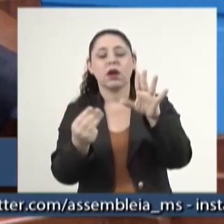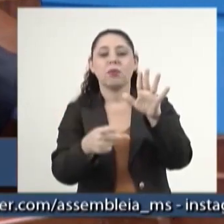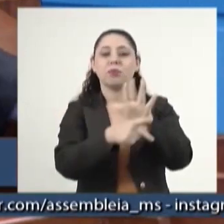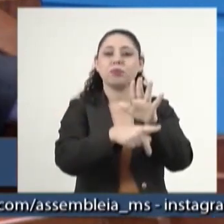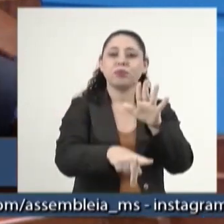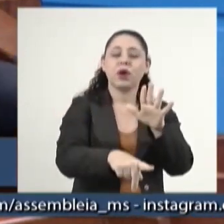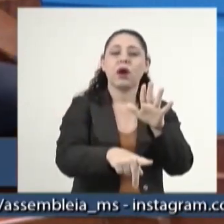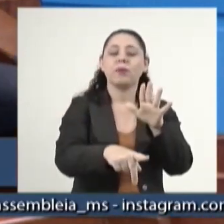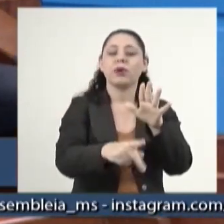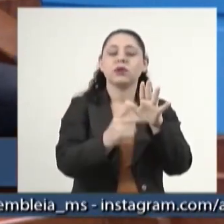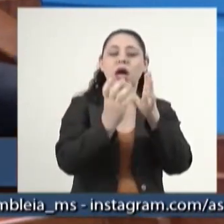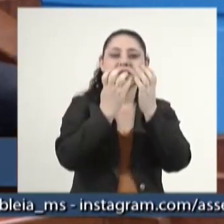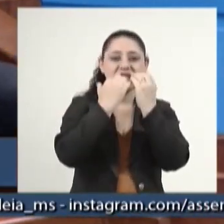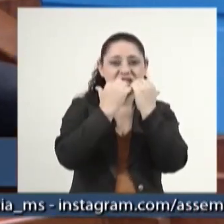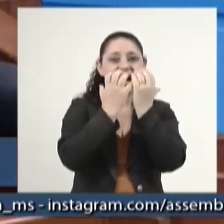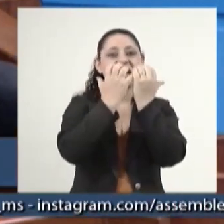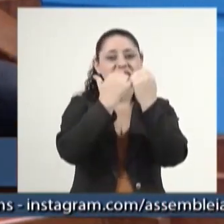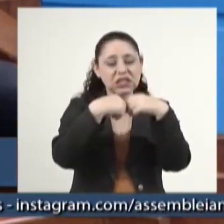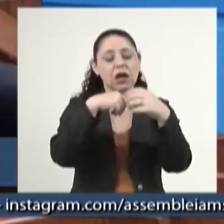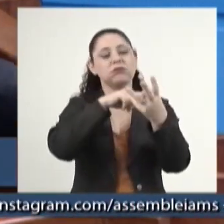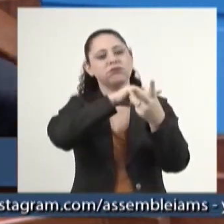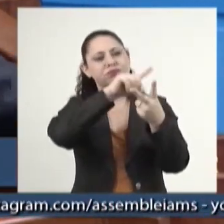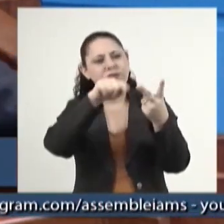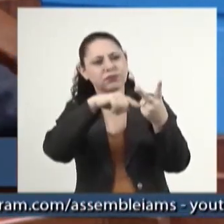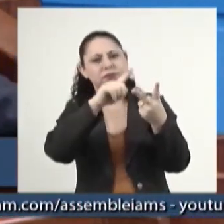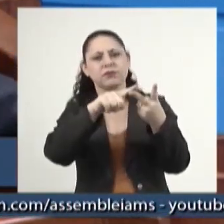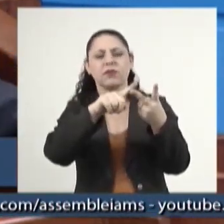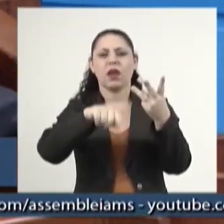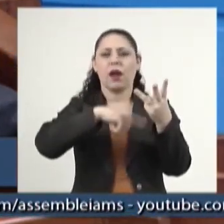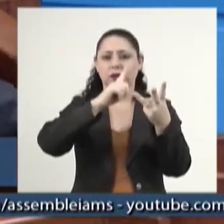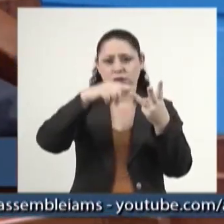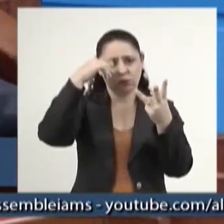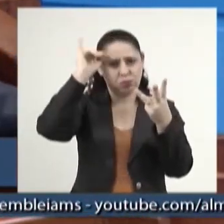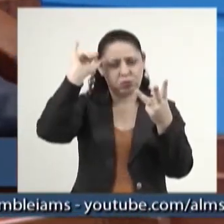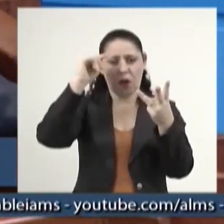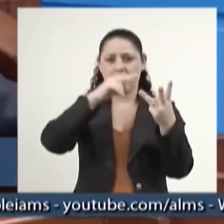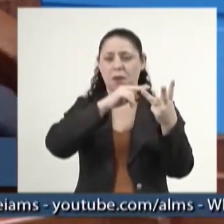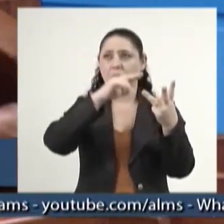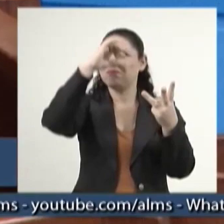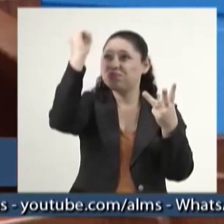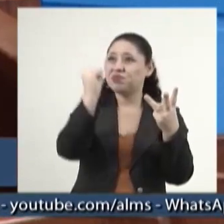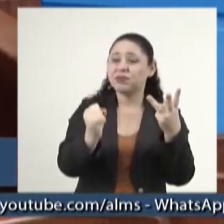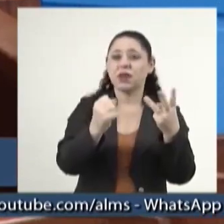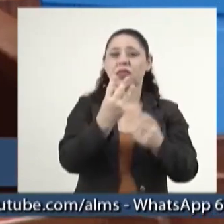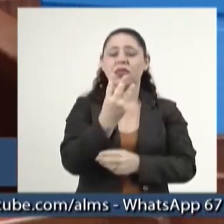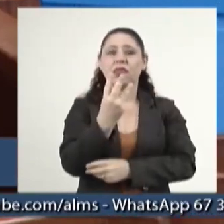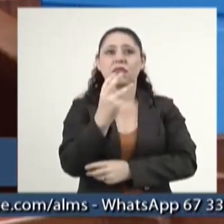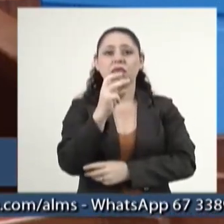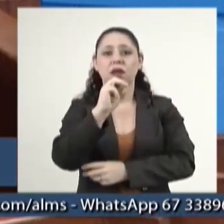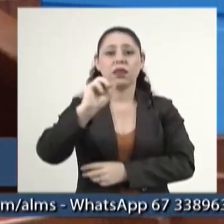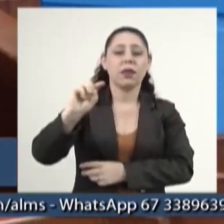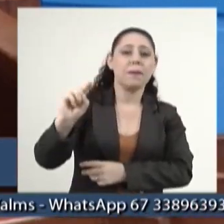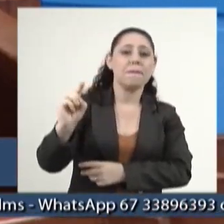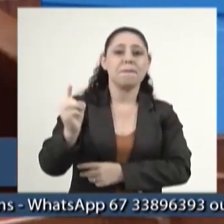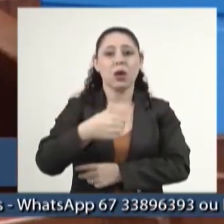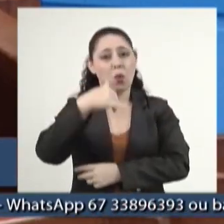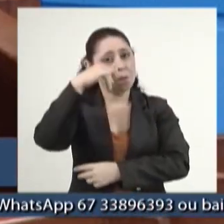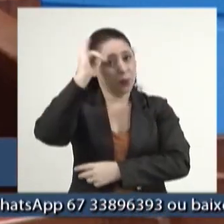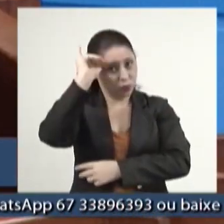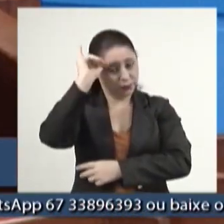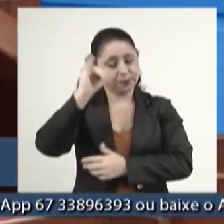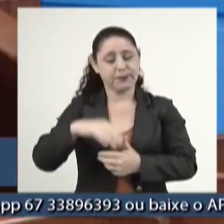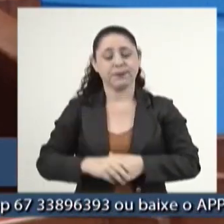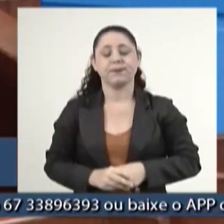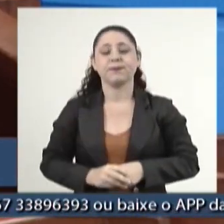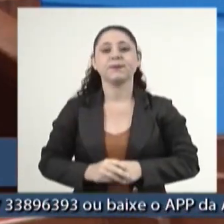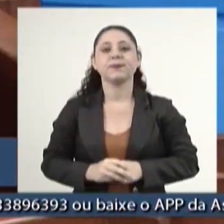toneladas de milho. Nós abatemos diariamente cerca de 30 mil cabeças de